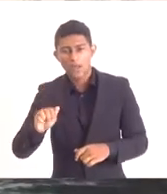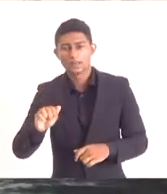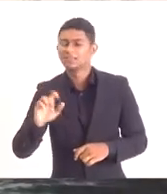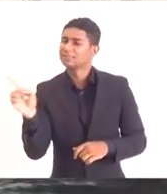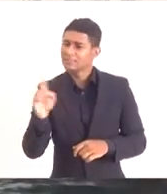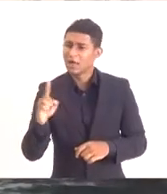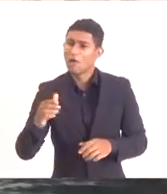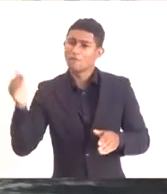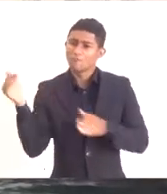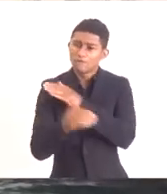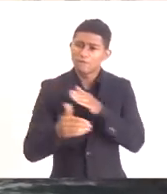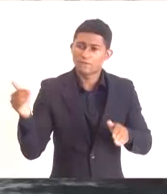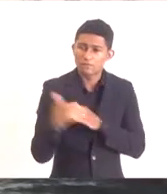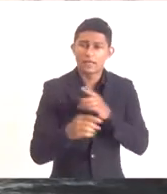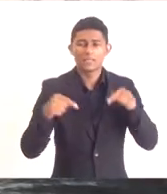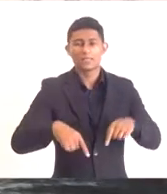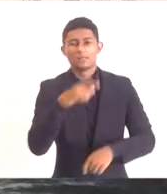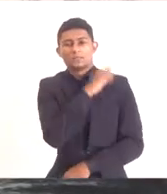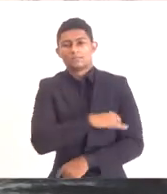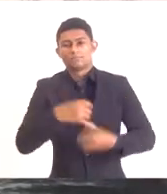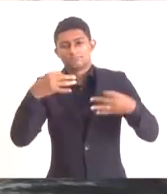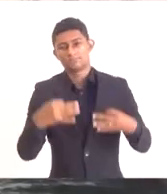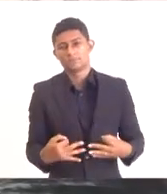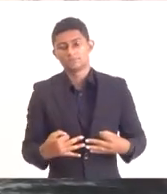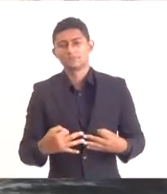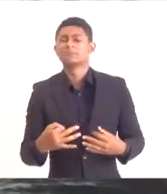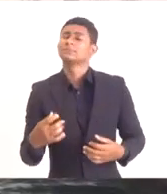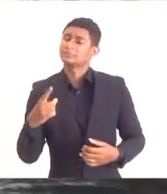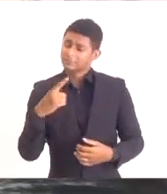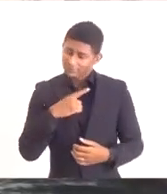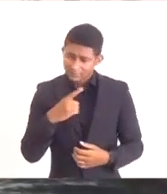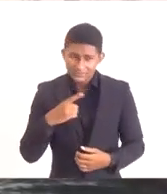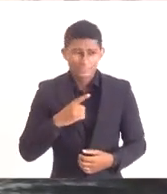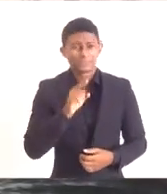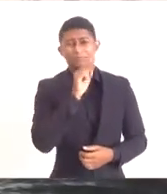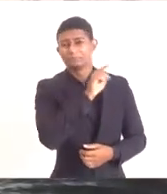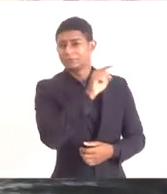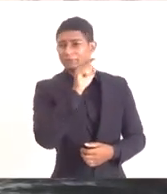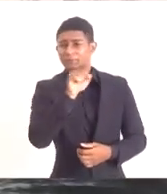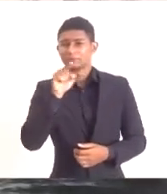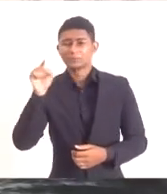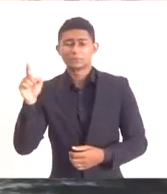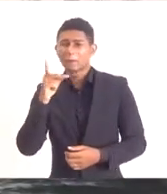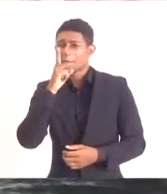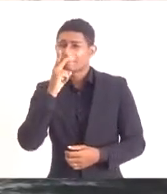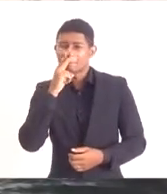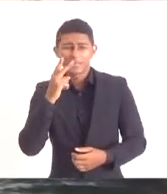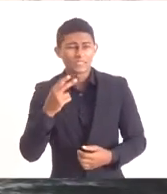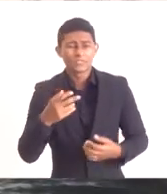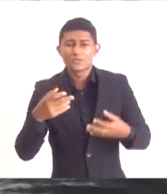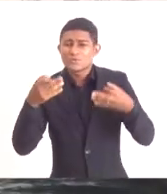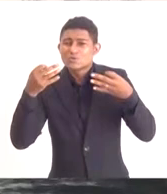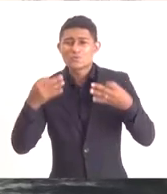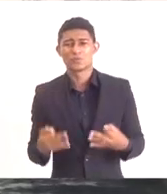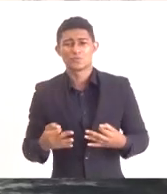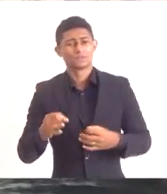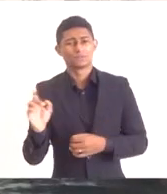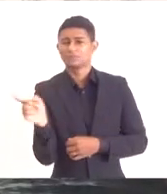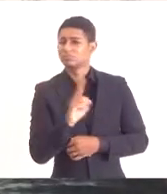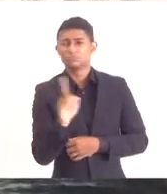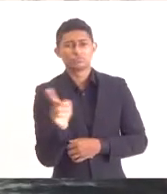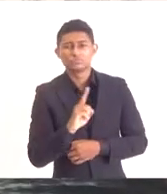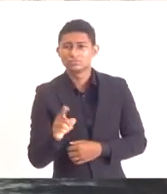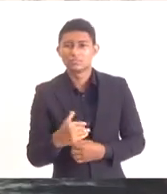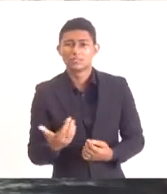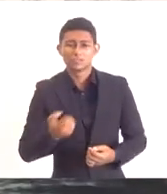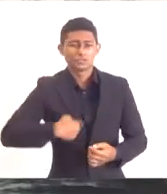Então, a gente tem uma concorrência que não é justa, não é perfeita